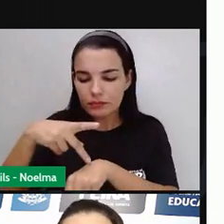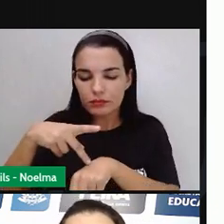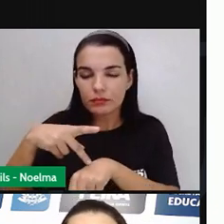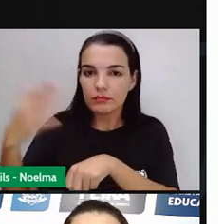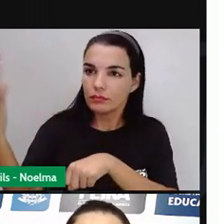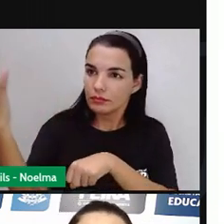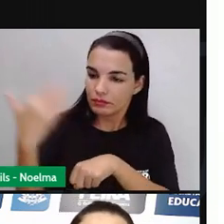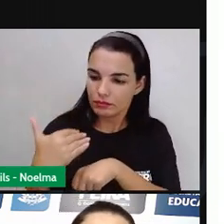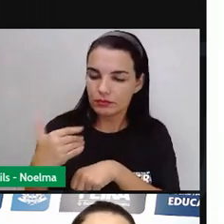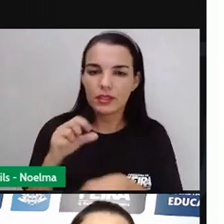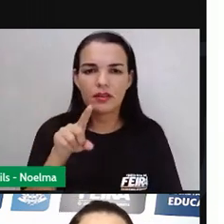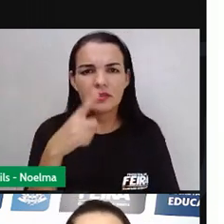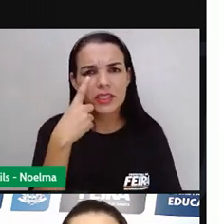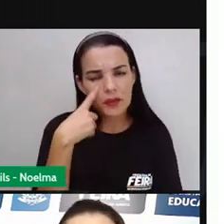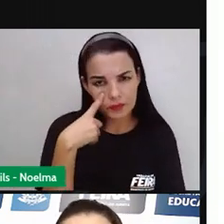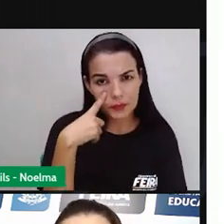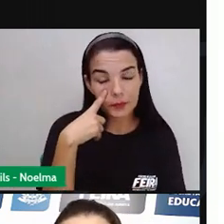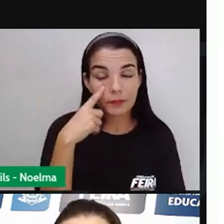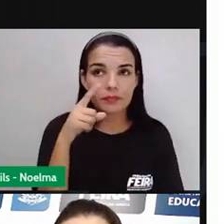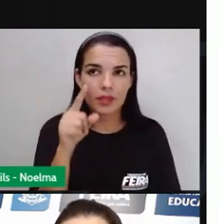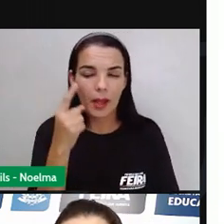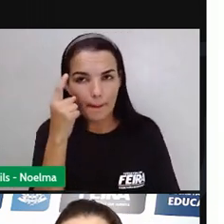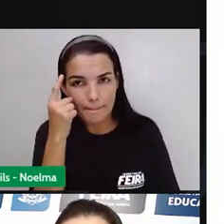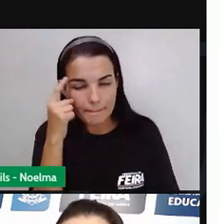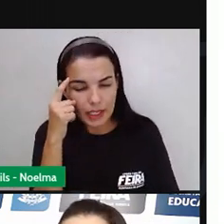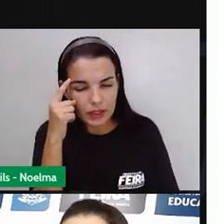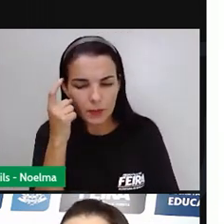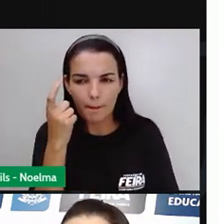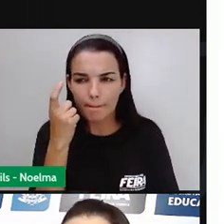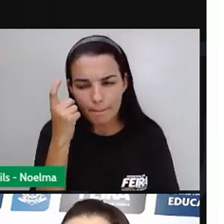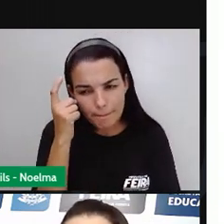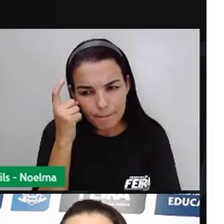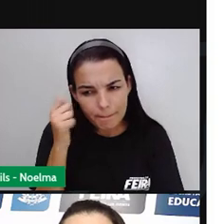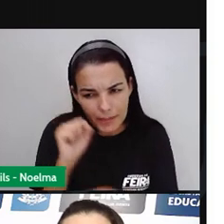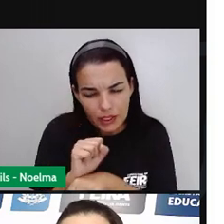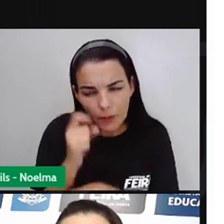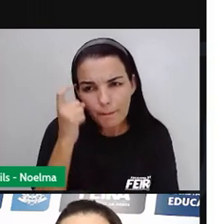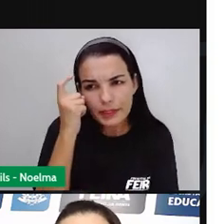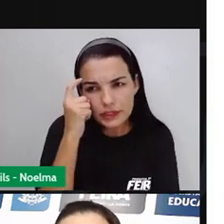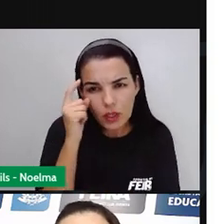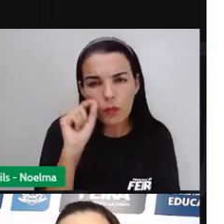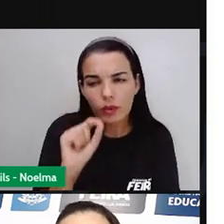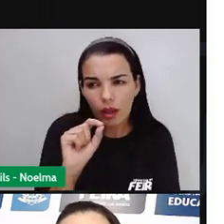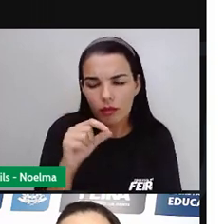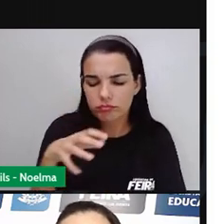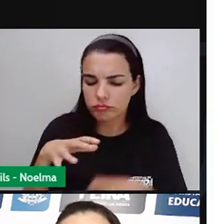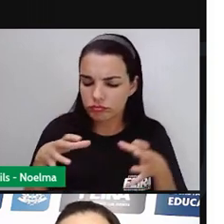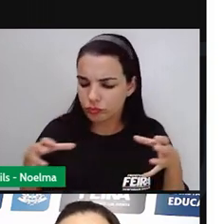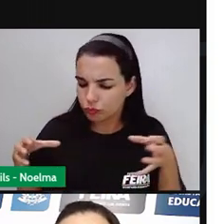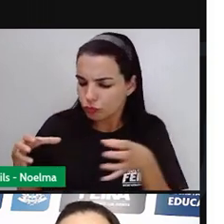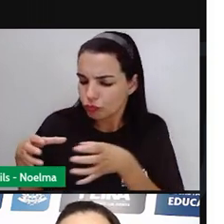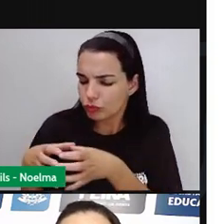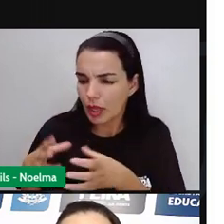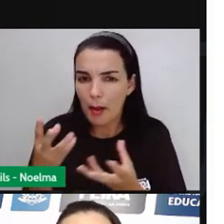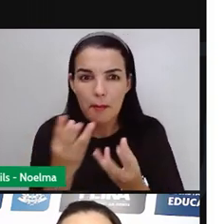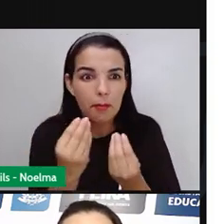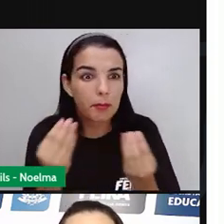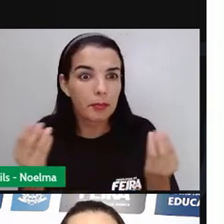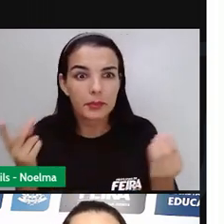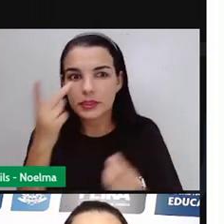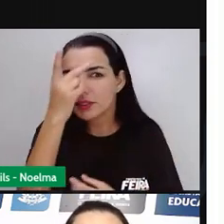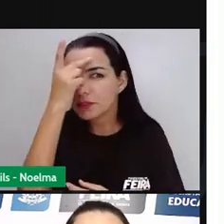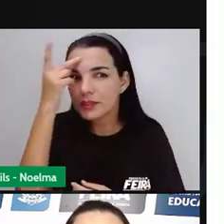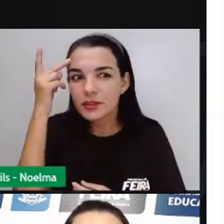de pessoas diferentes ao seu redor, na sua cidade? Não? Então vamos aprender um pouco sobre isso. Hoje vamos